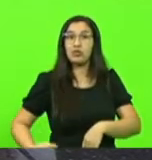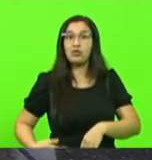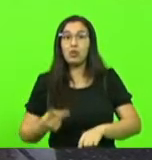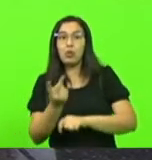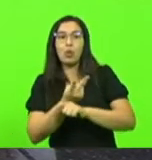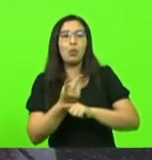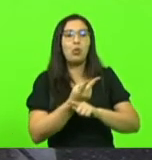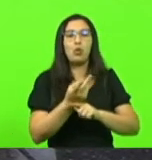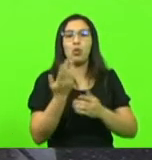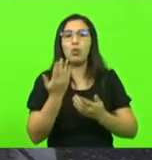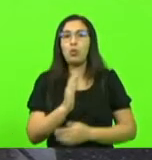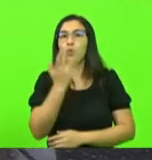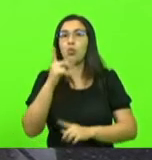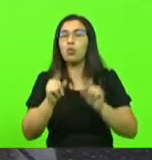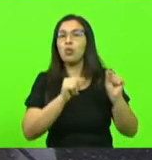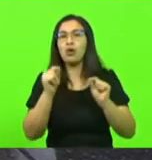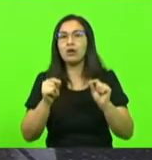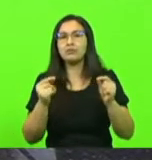o que está acontecendo.